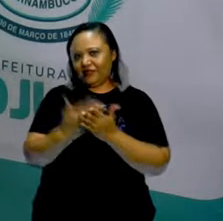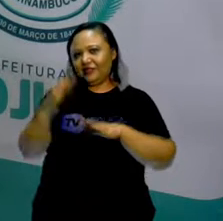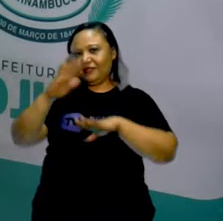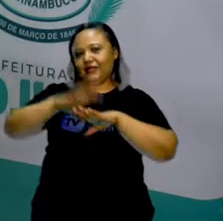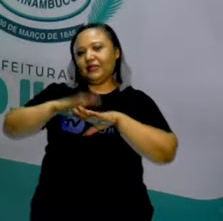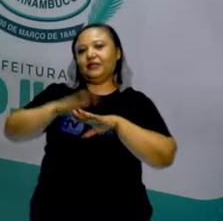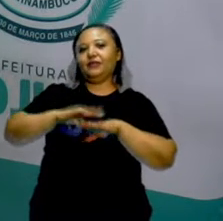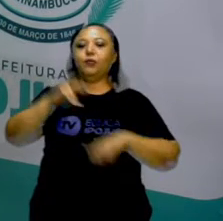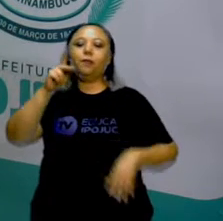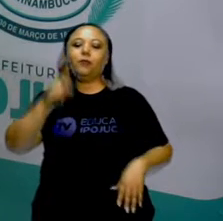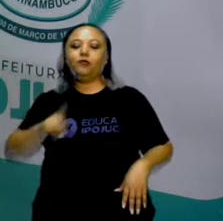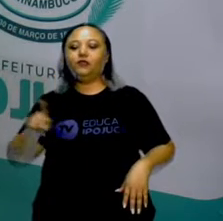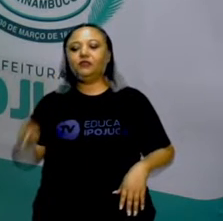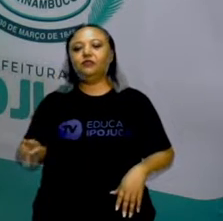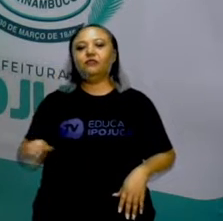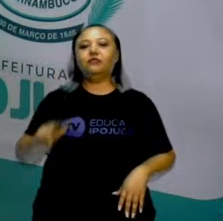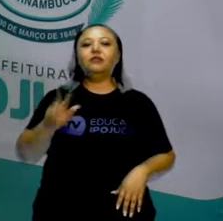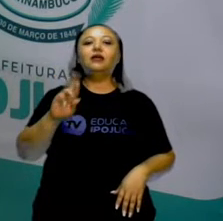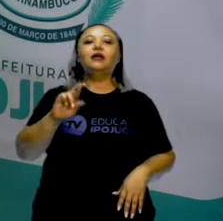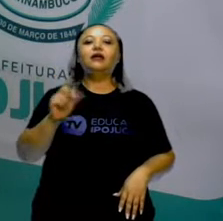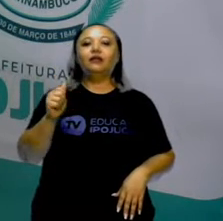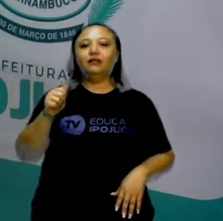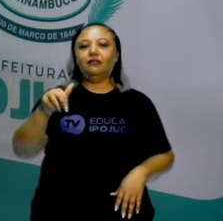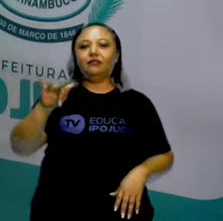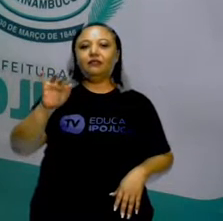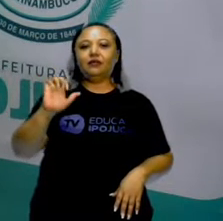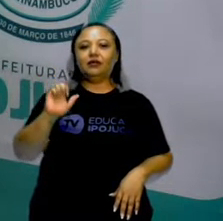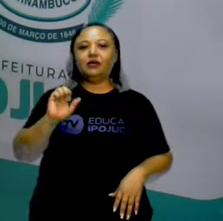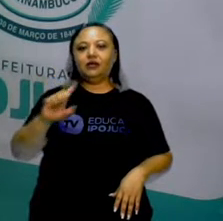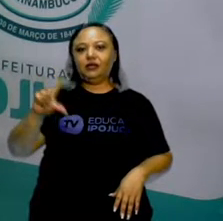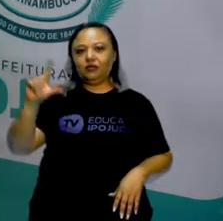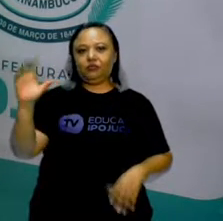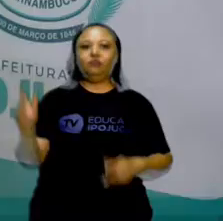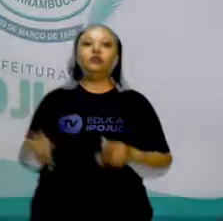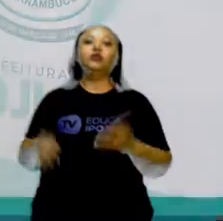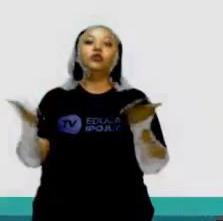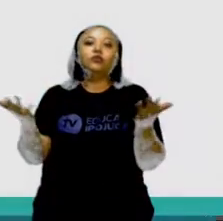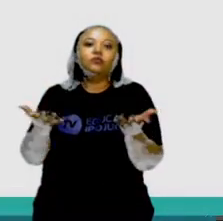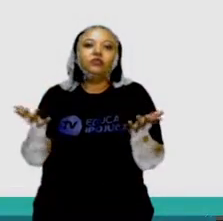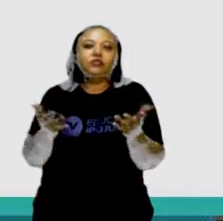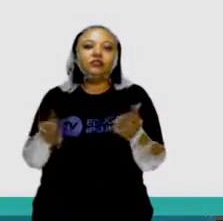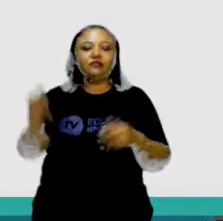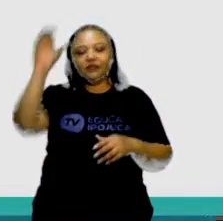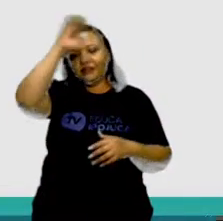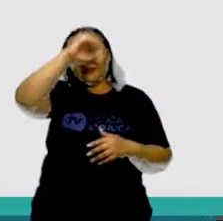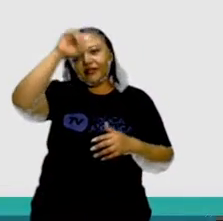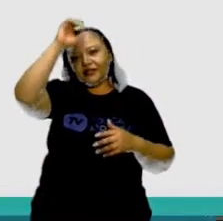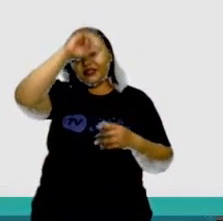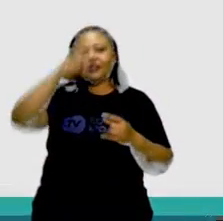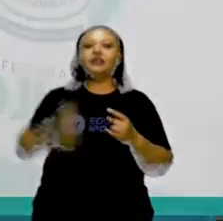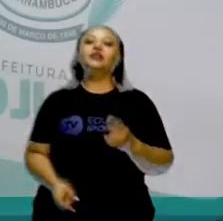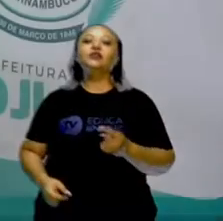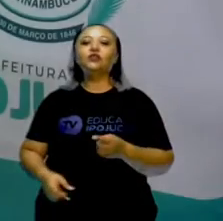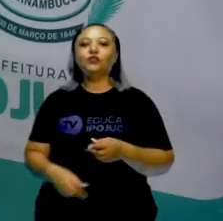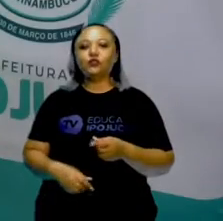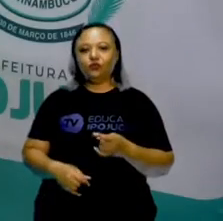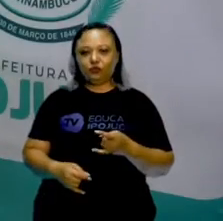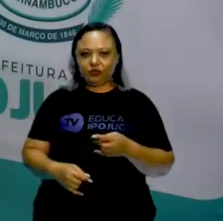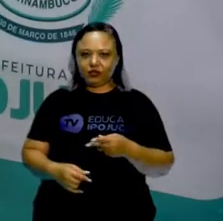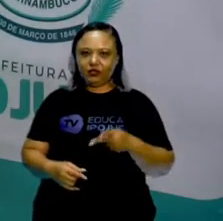Rafael e hoje nós vamos falar sobre os polígonos e suas classificações.